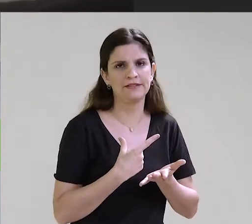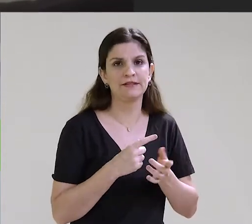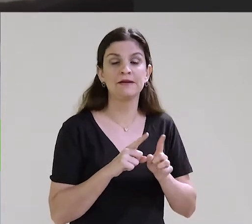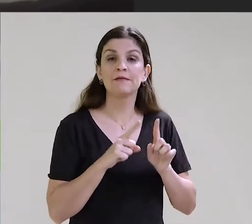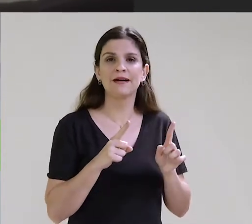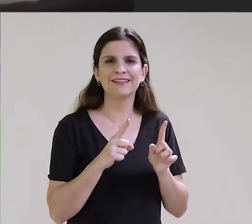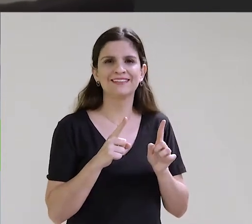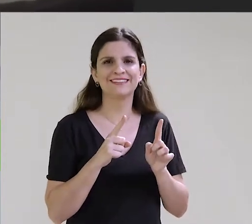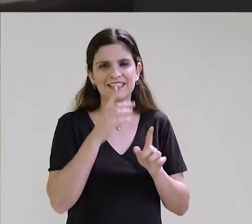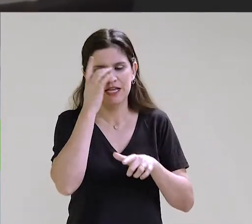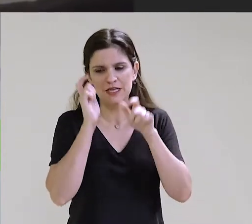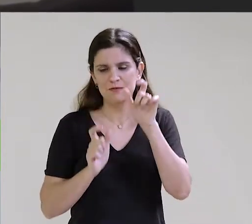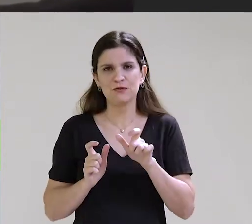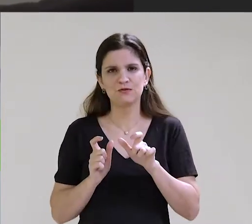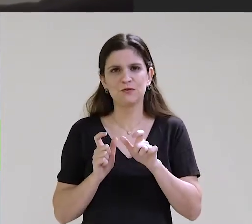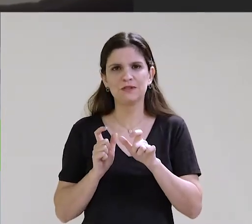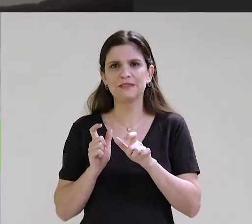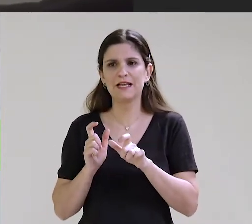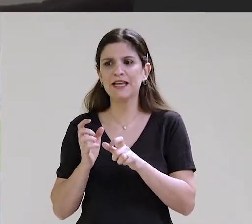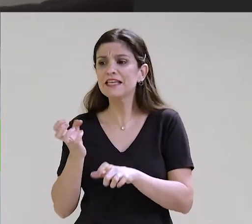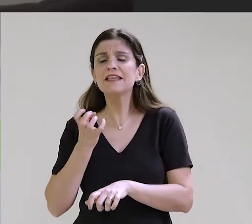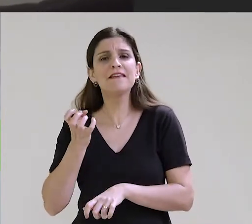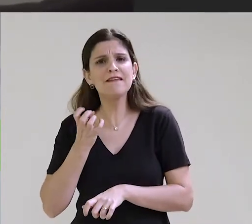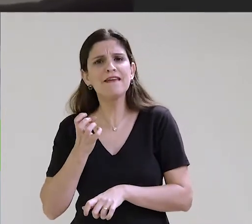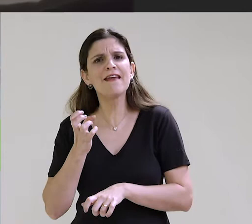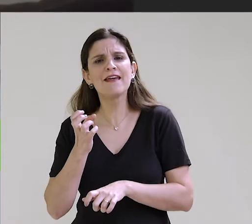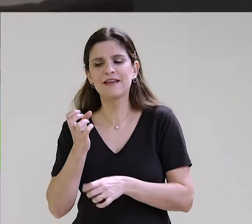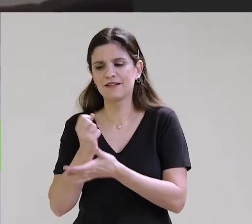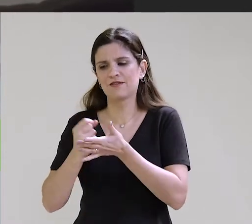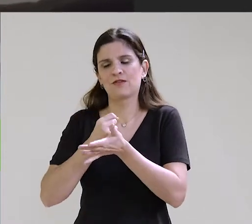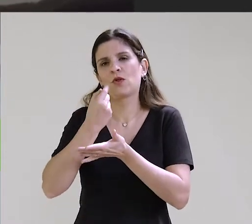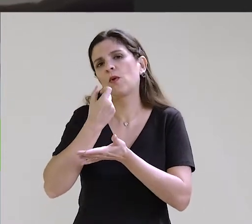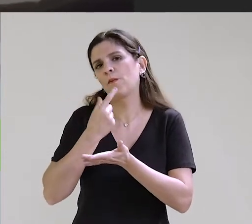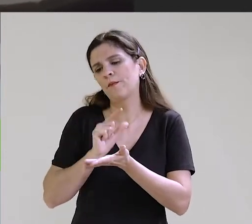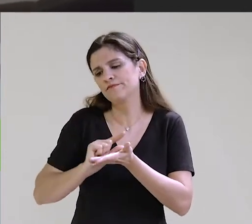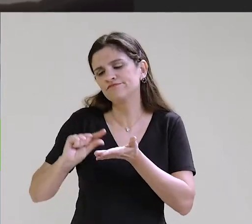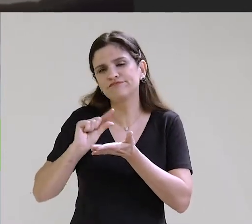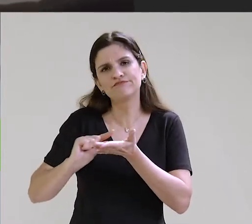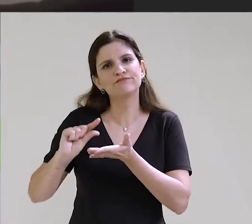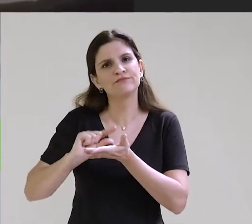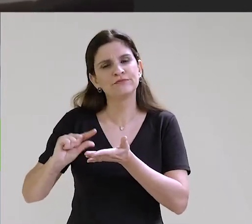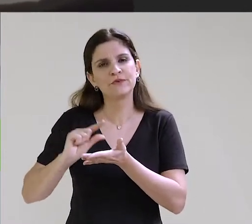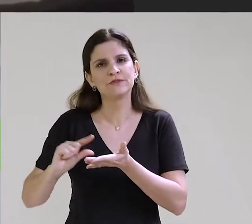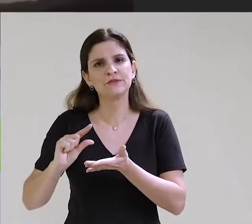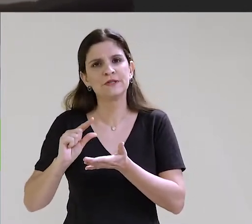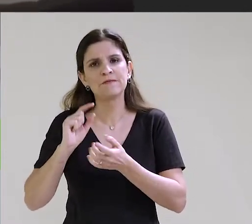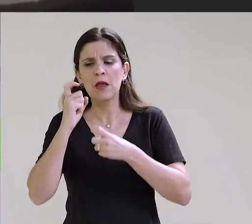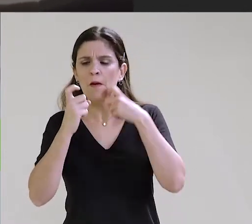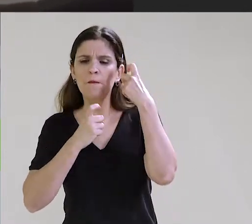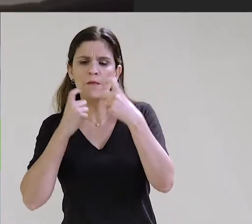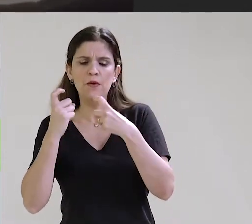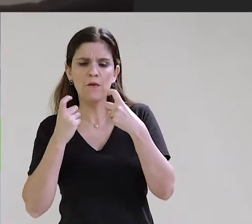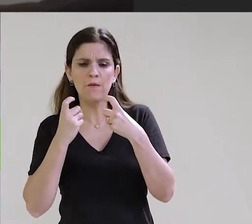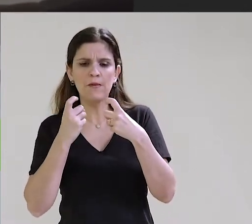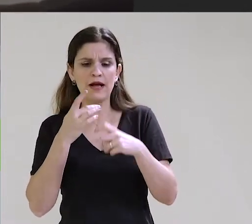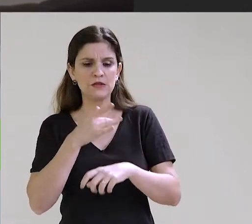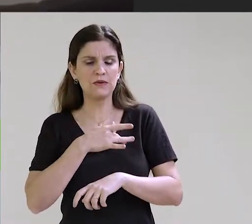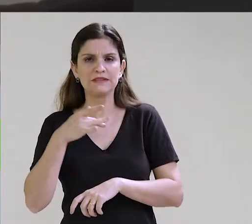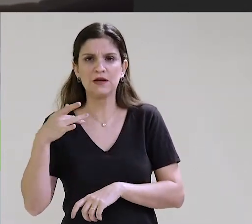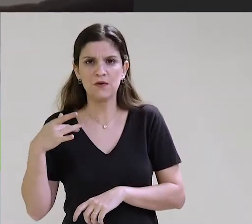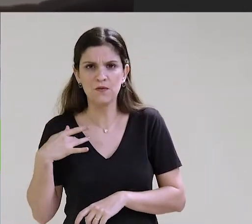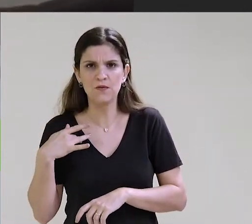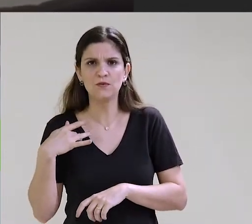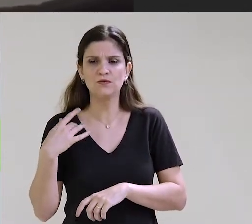procuram homeopatia, geralmente são aquelas pessoas que estão preocupadas mais com a qualidade de vida, com a qualidade de